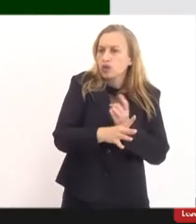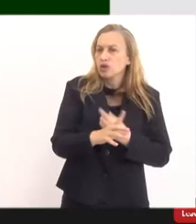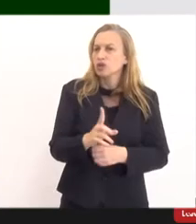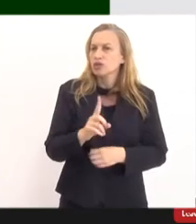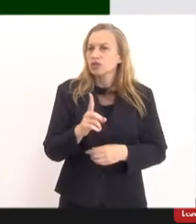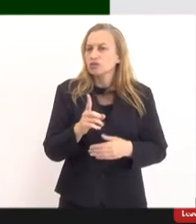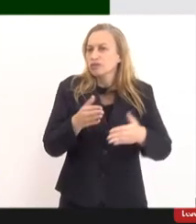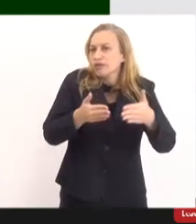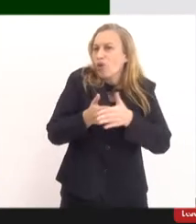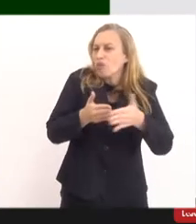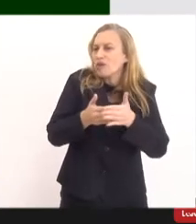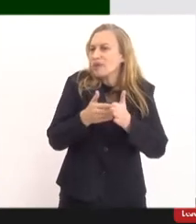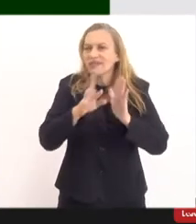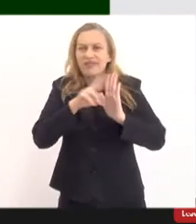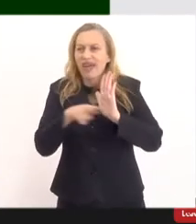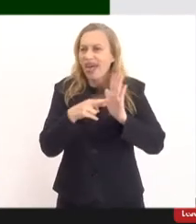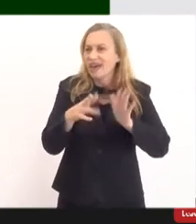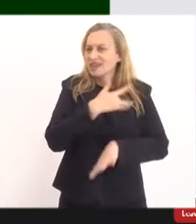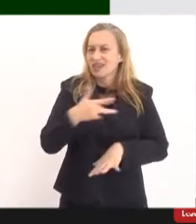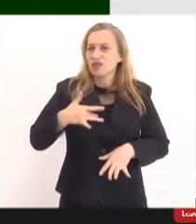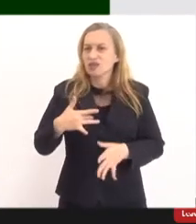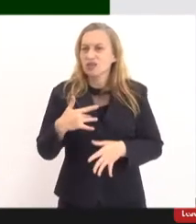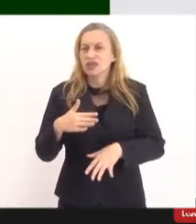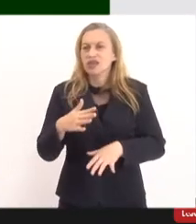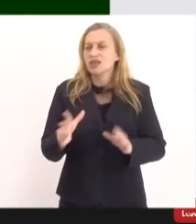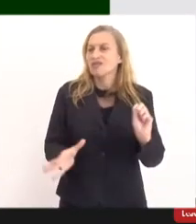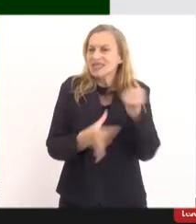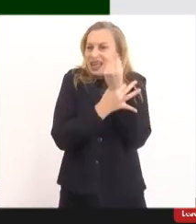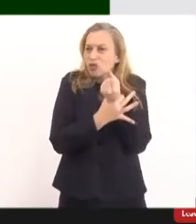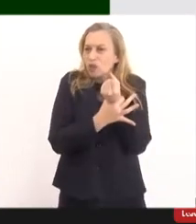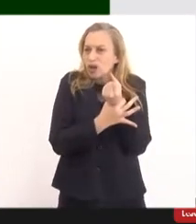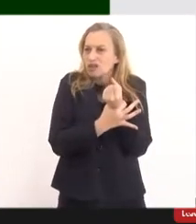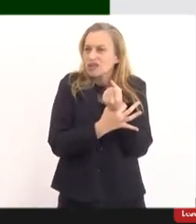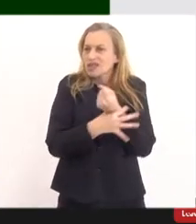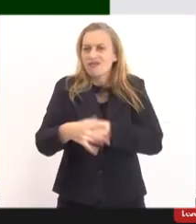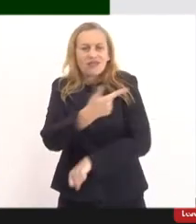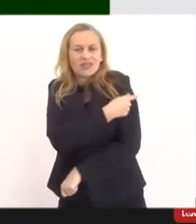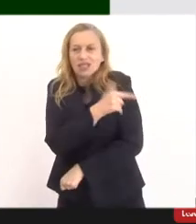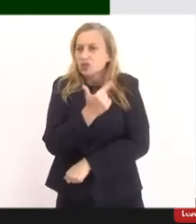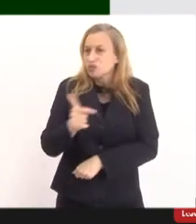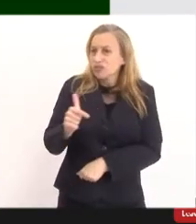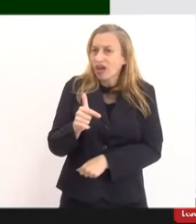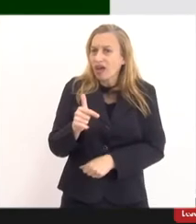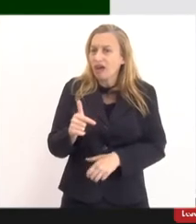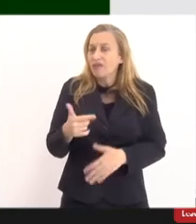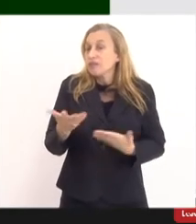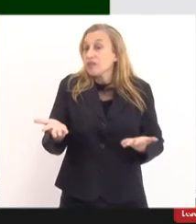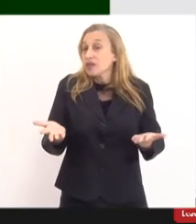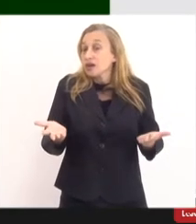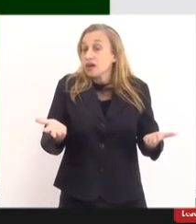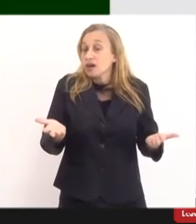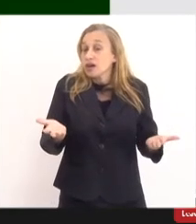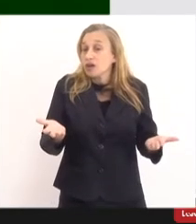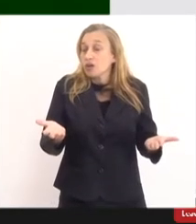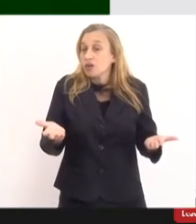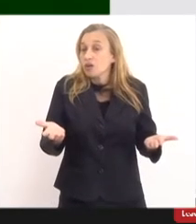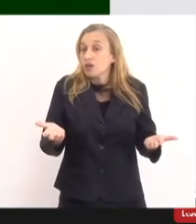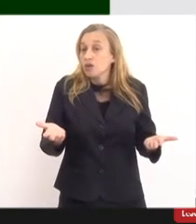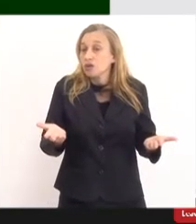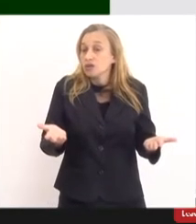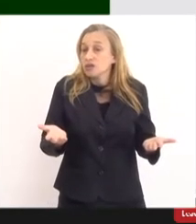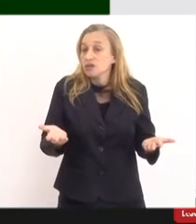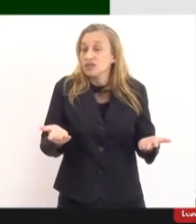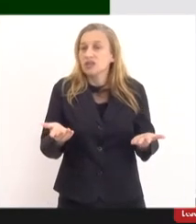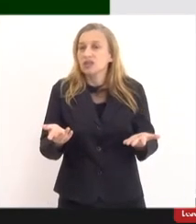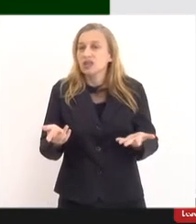barreira sanitária, essas vacinas não estão protegendo e aí estão fazendo